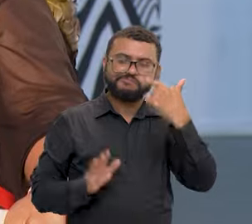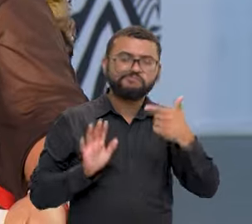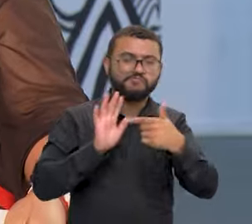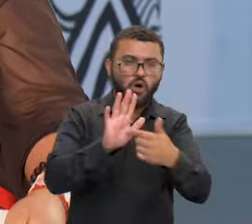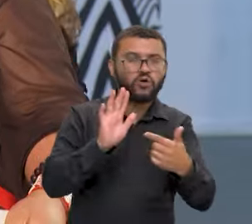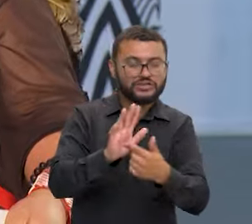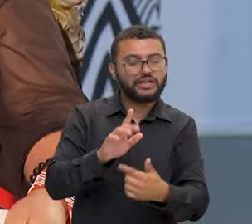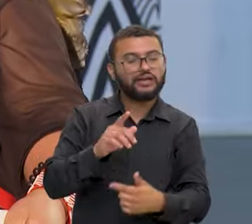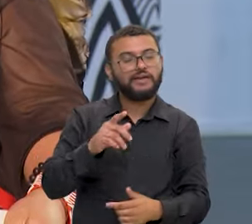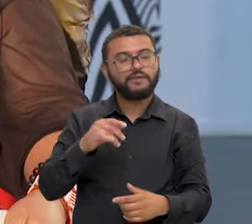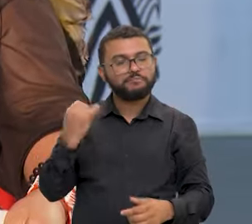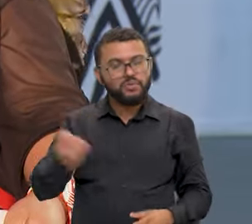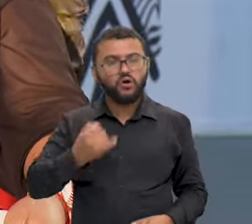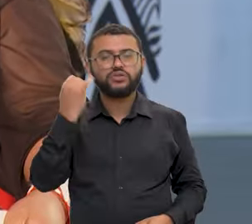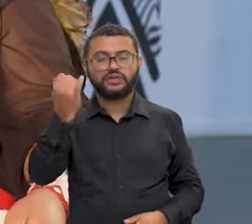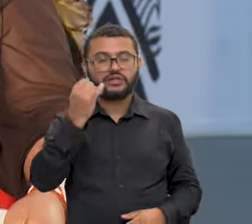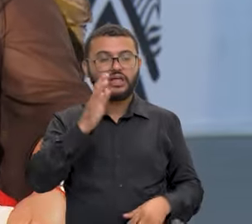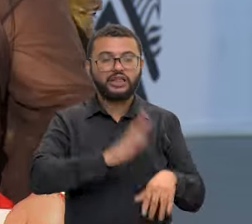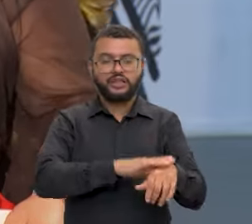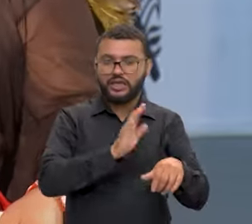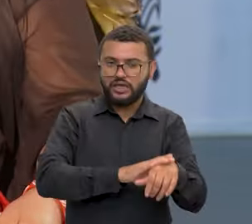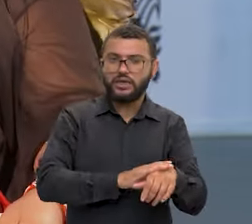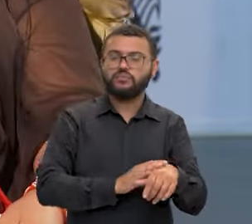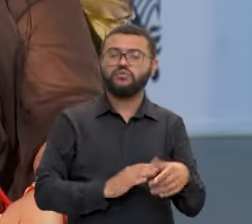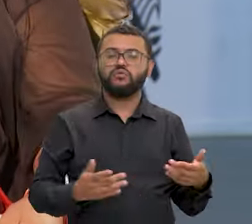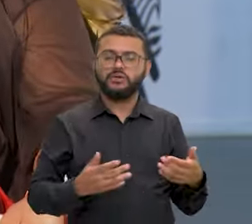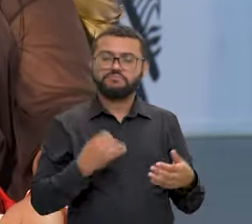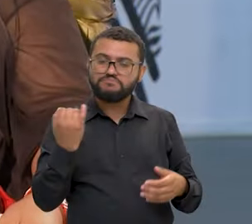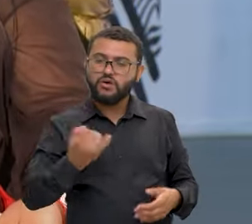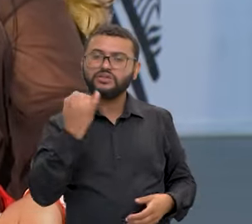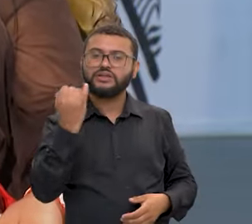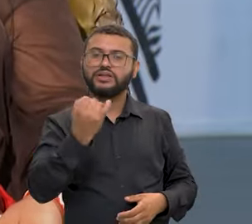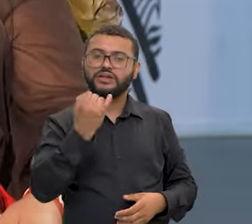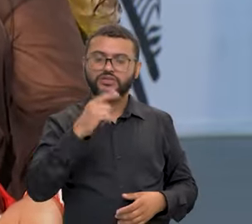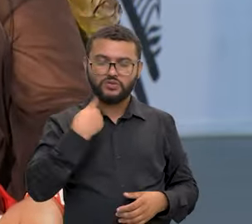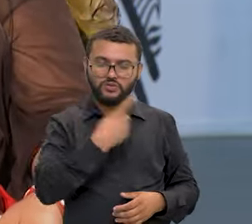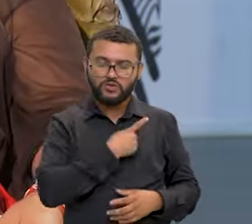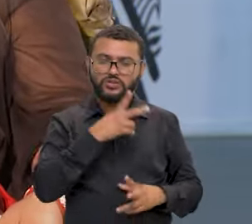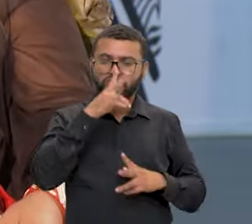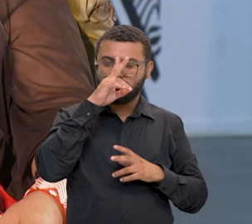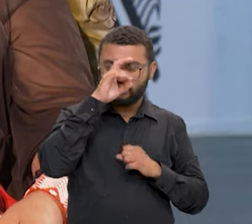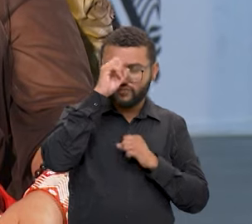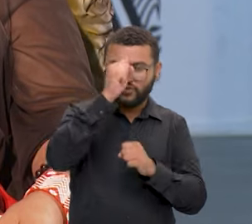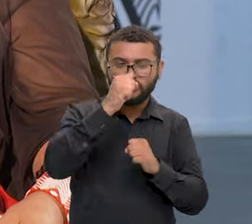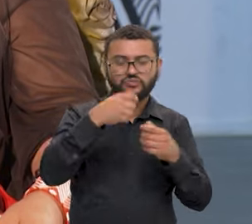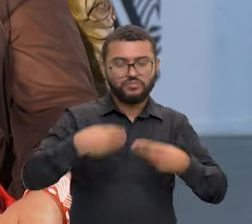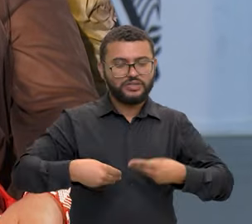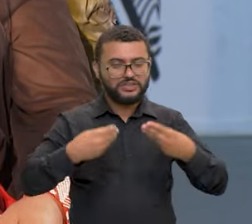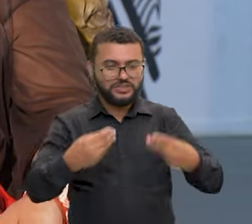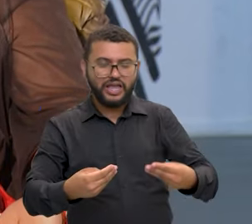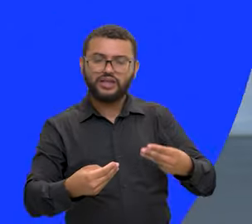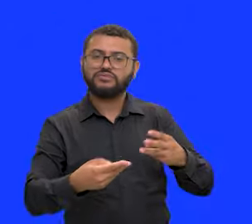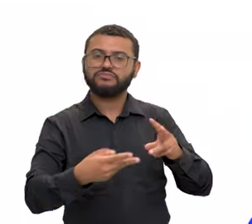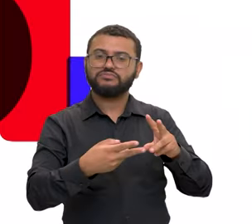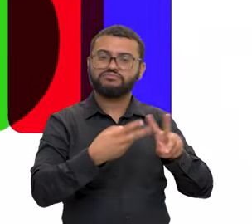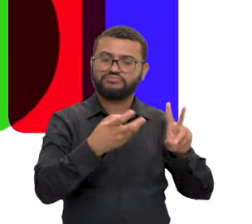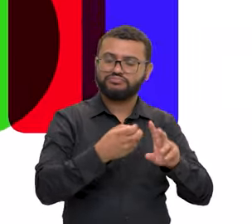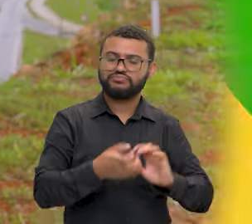só, já vale todo esse tempo de existência do Ministério dos Povos Indígenas.